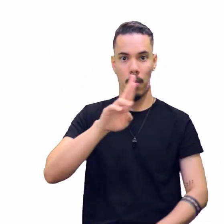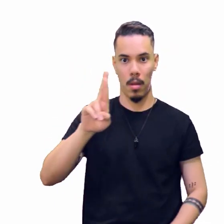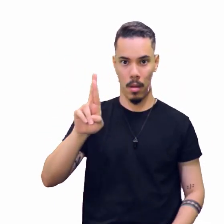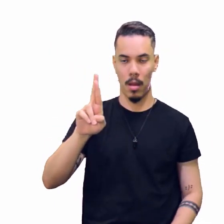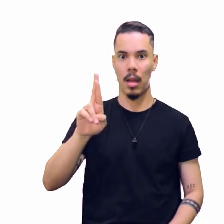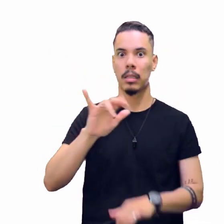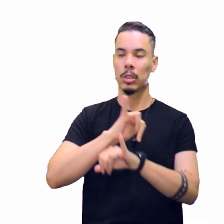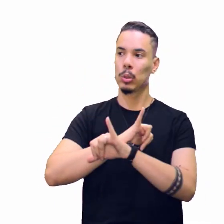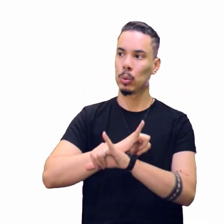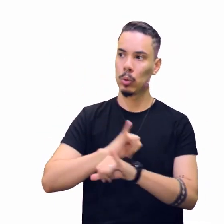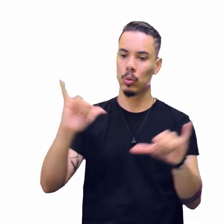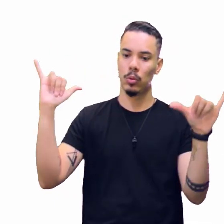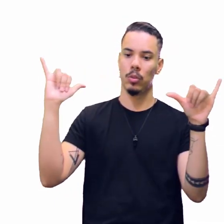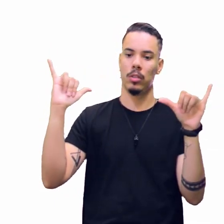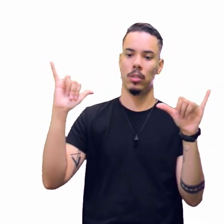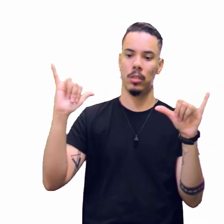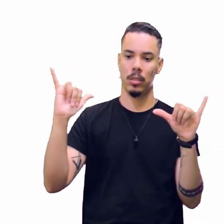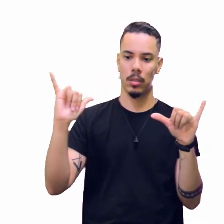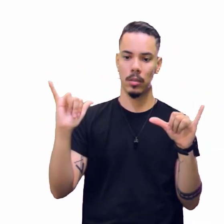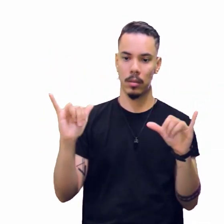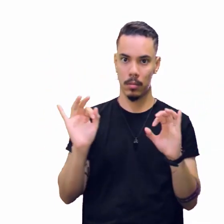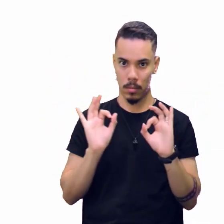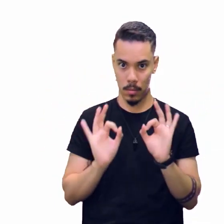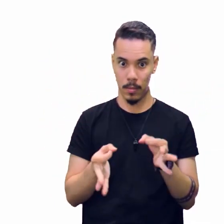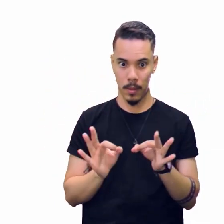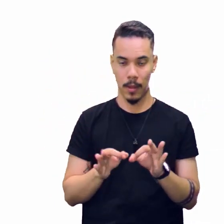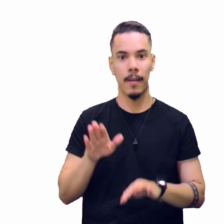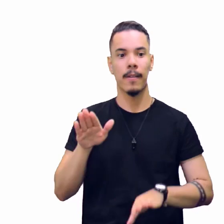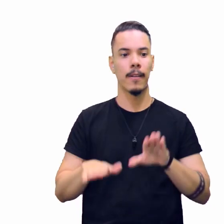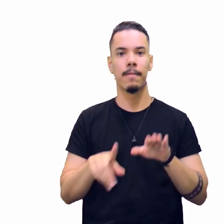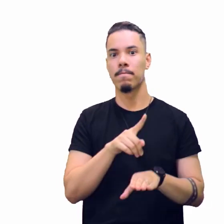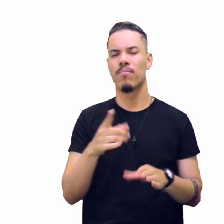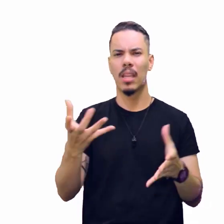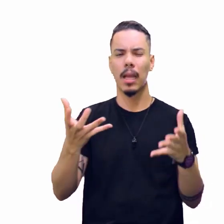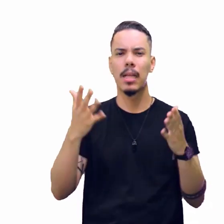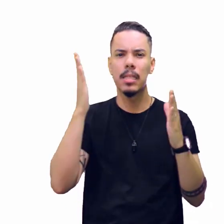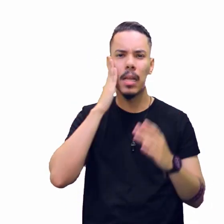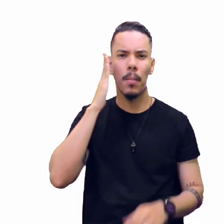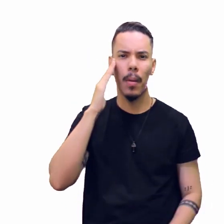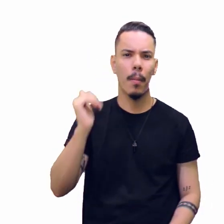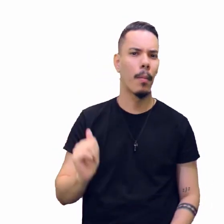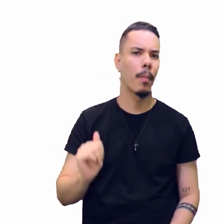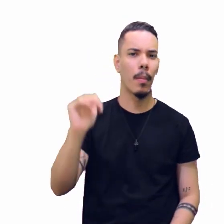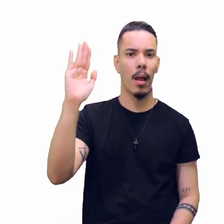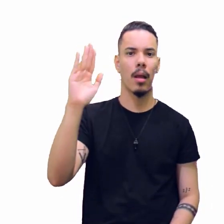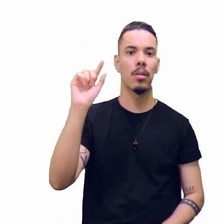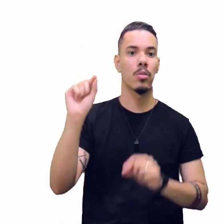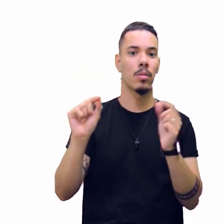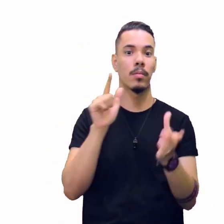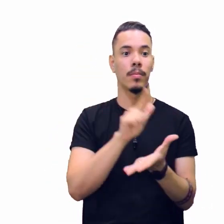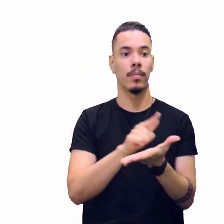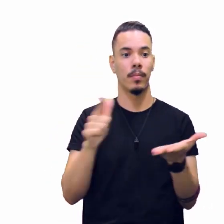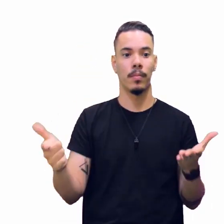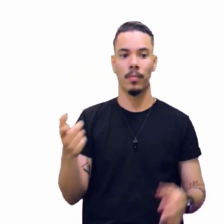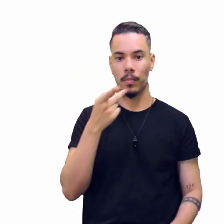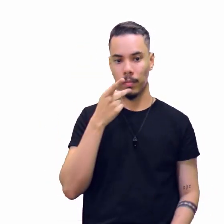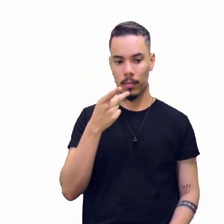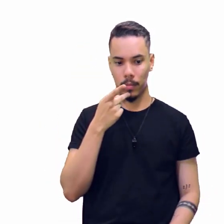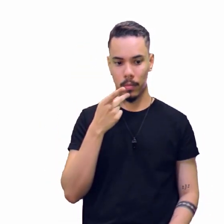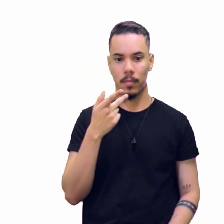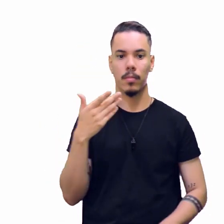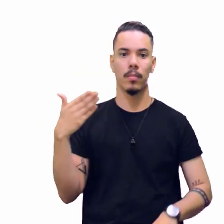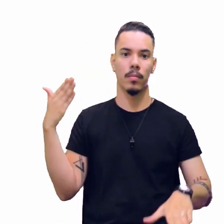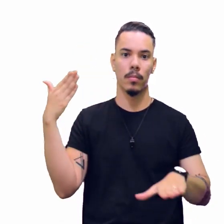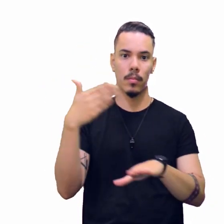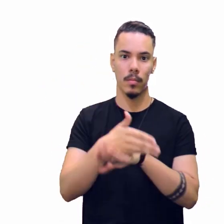né? Dá notícia, assim, superficial. Aí, você quer se aprofundar no assunto, o o repórter faz? Vá